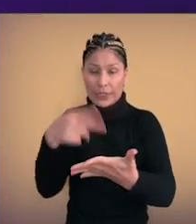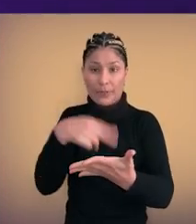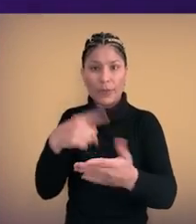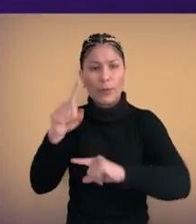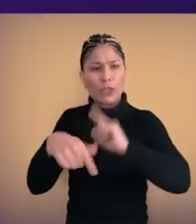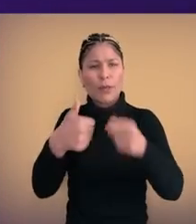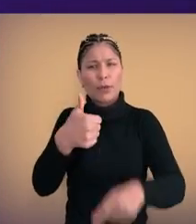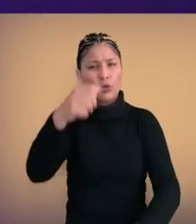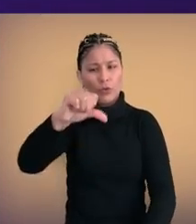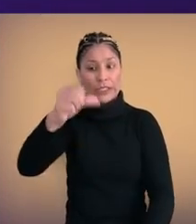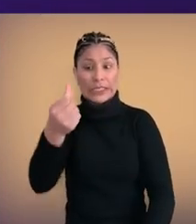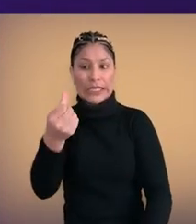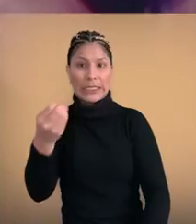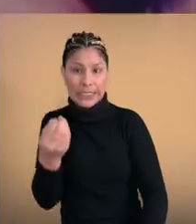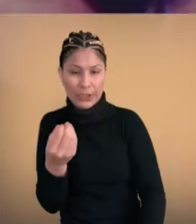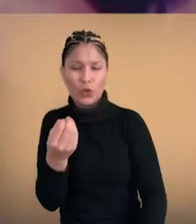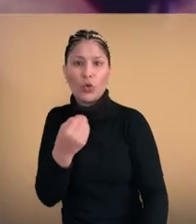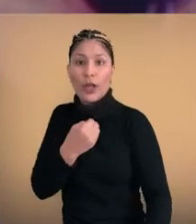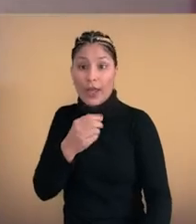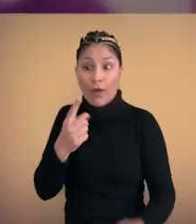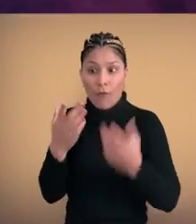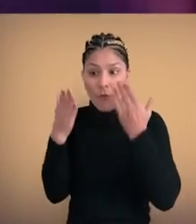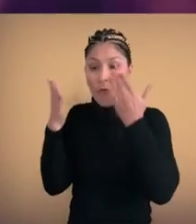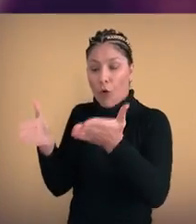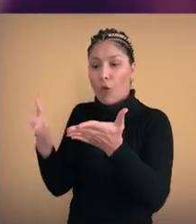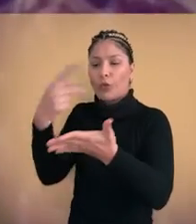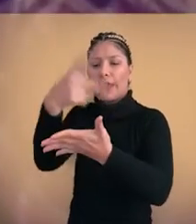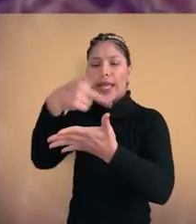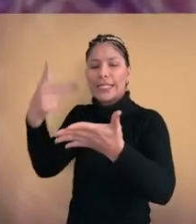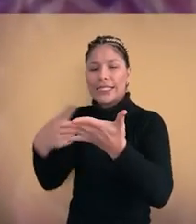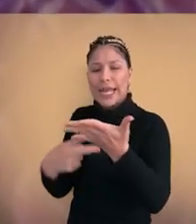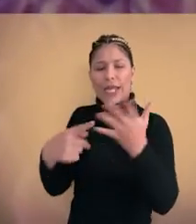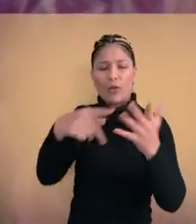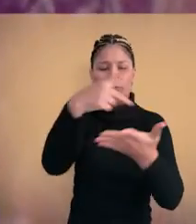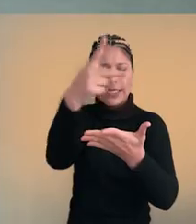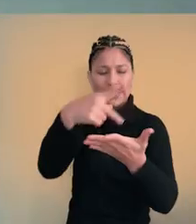dos anos 60, a se aventurar no desenho animado.